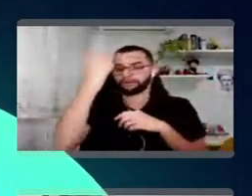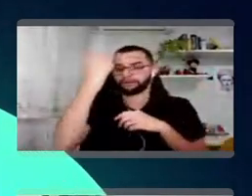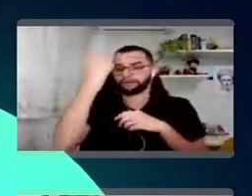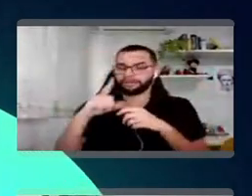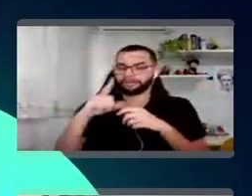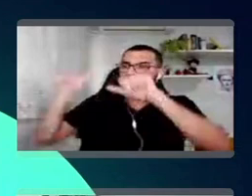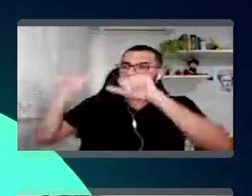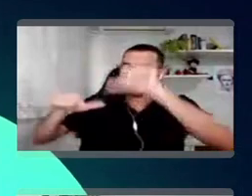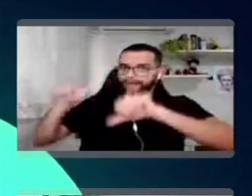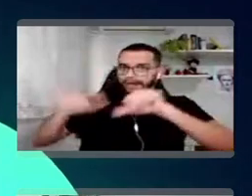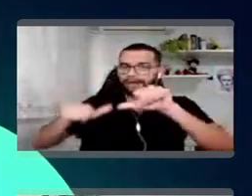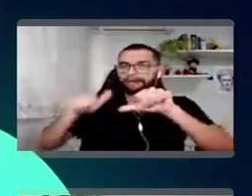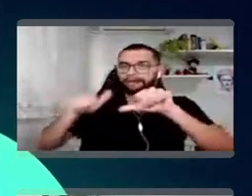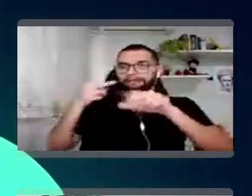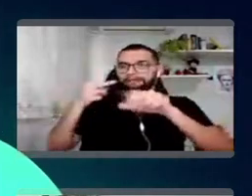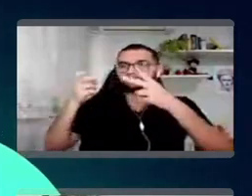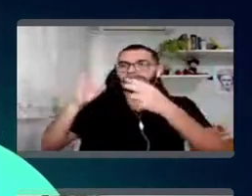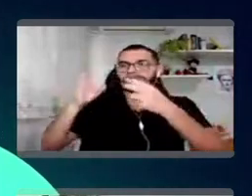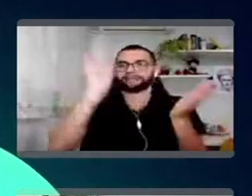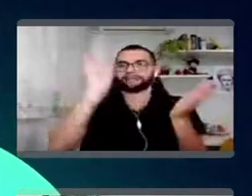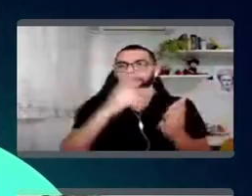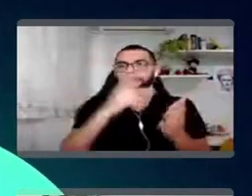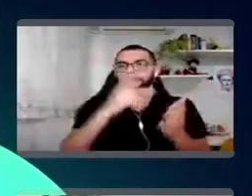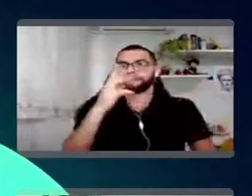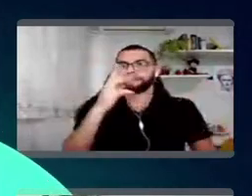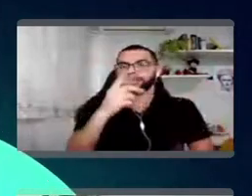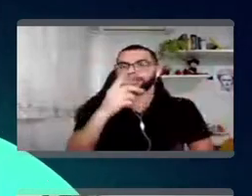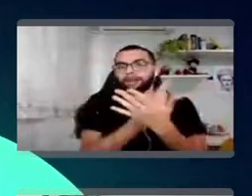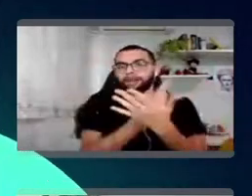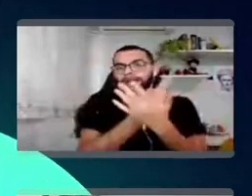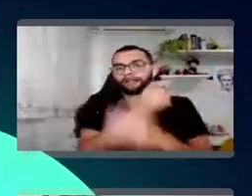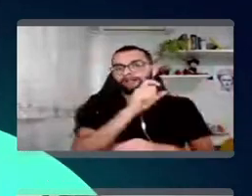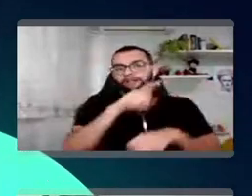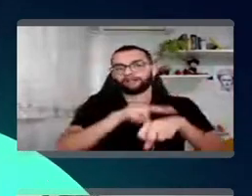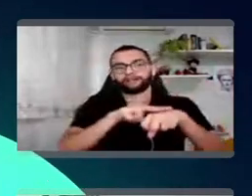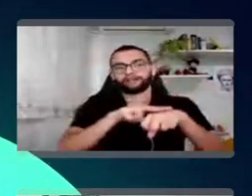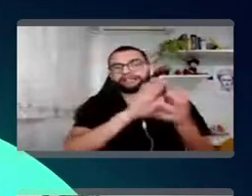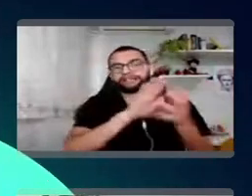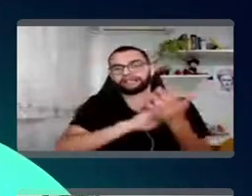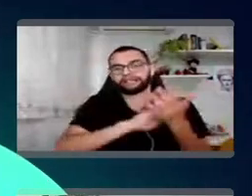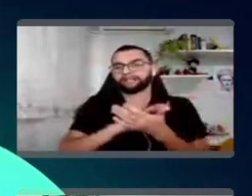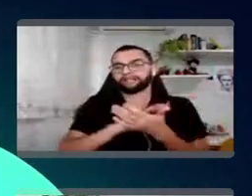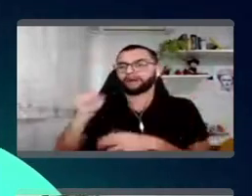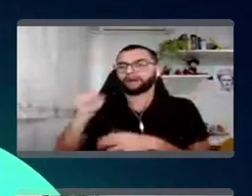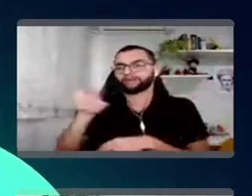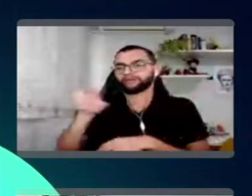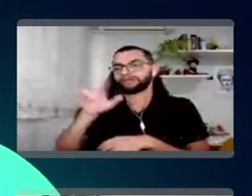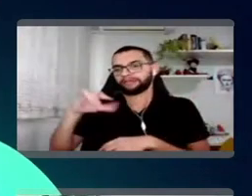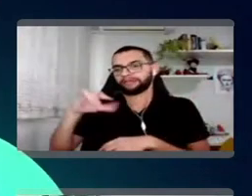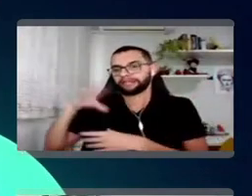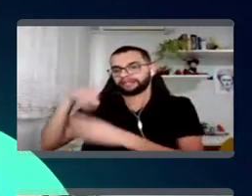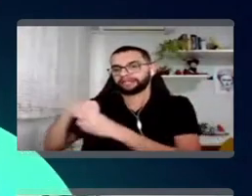medir lá e ver, pô, realmente, ó. O Pedro estava todo errado. Nada de verde, é azul mesmo. Então, o azul que vai ficar no site.